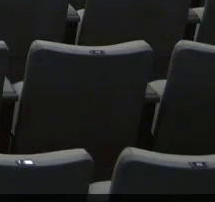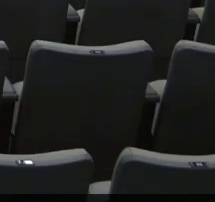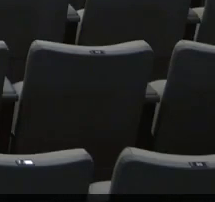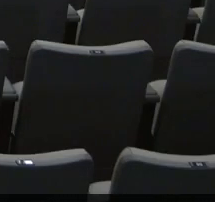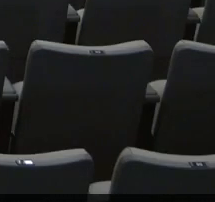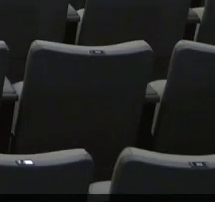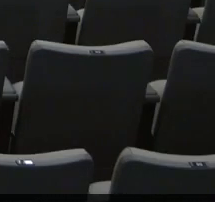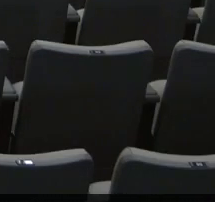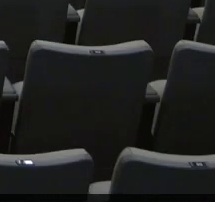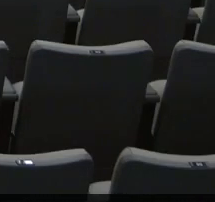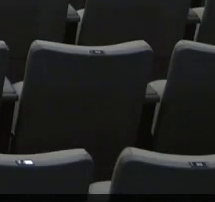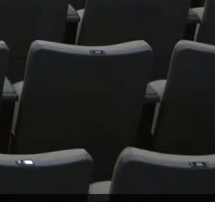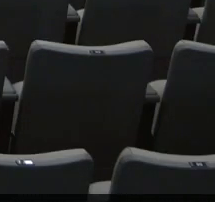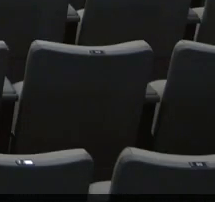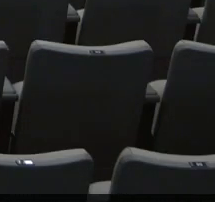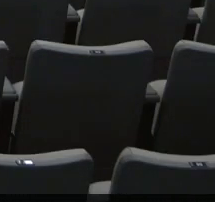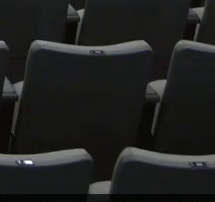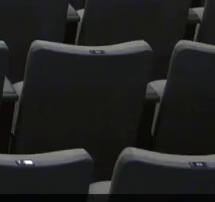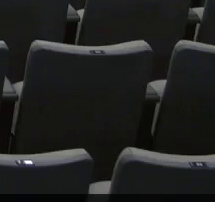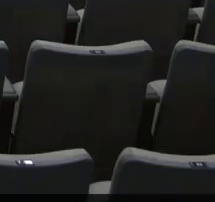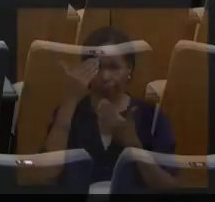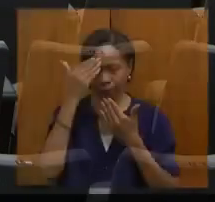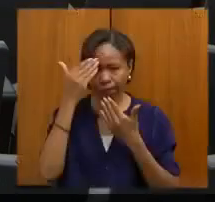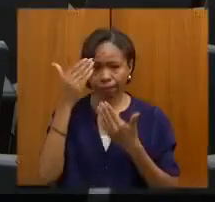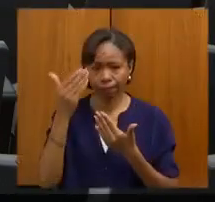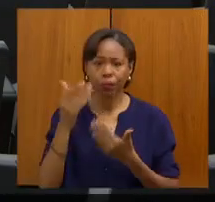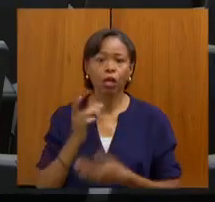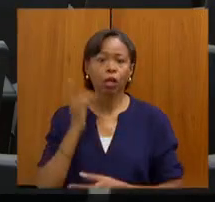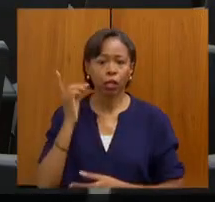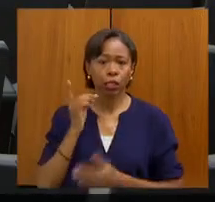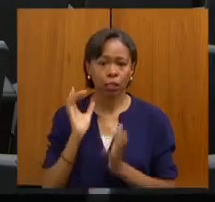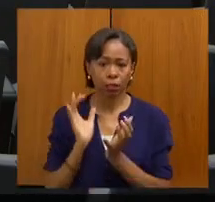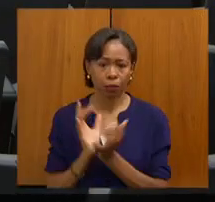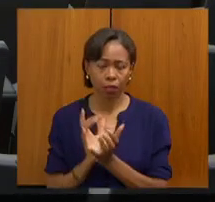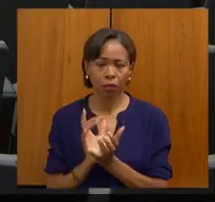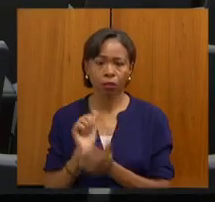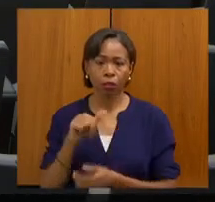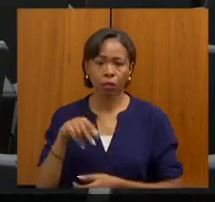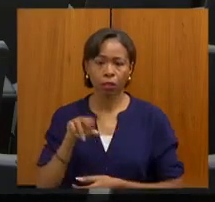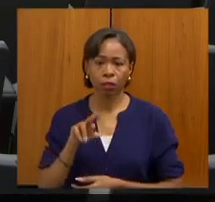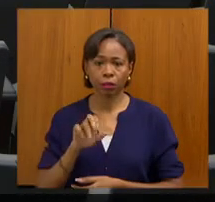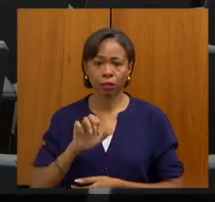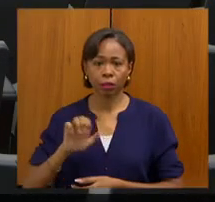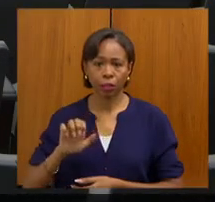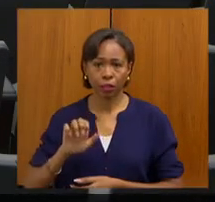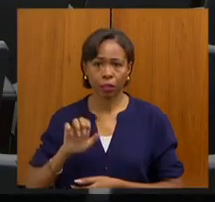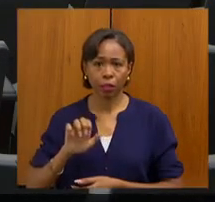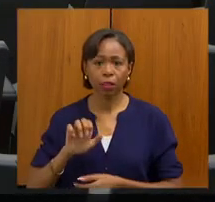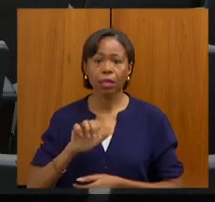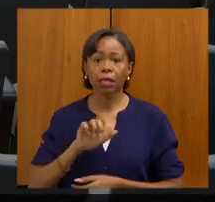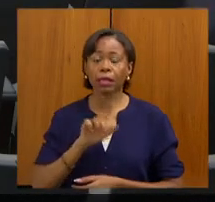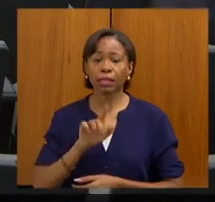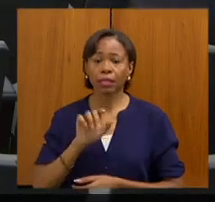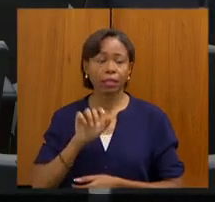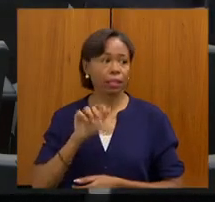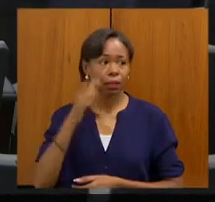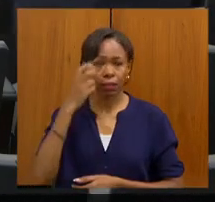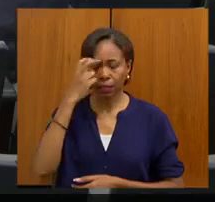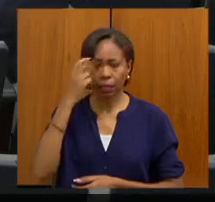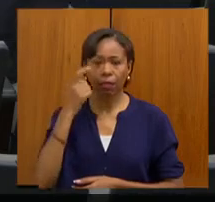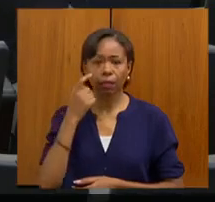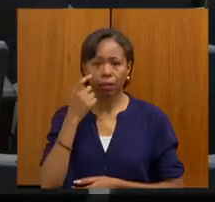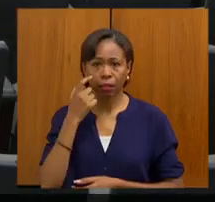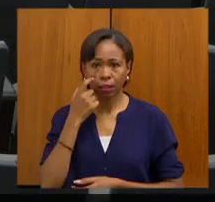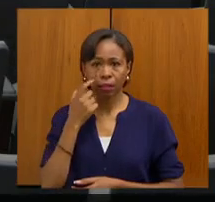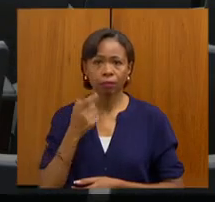Gostaria aqui, inicialmente, de agradecer a presença dos deputados André Quintão, o deputado Zé Guilherme, o deputado Duarte Bechir,